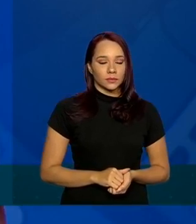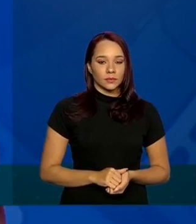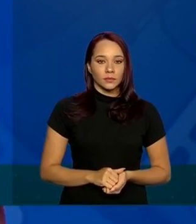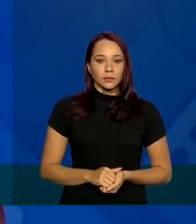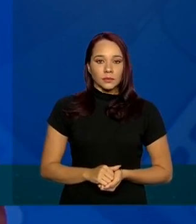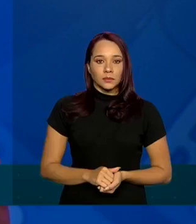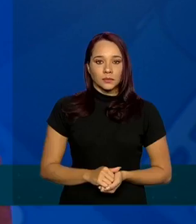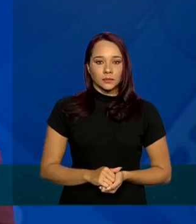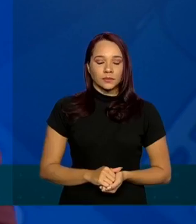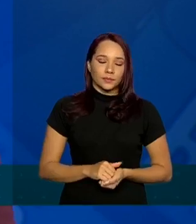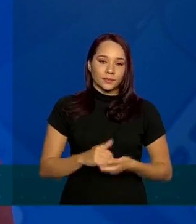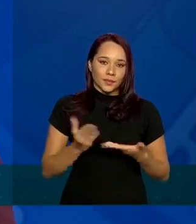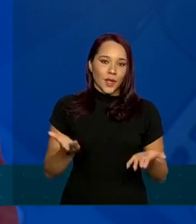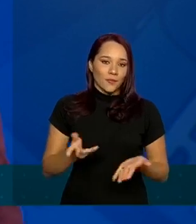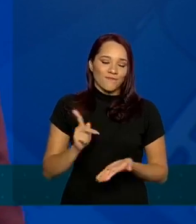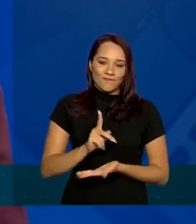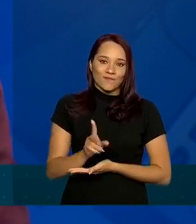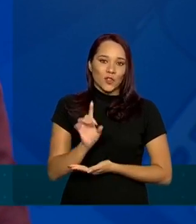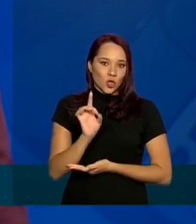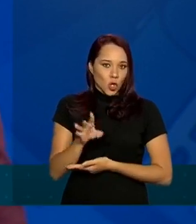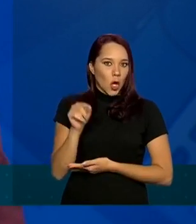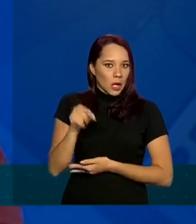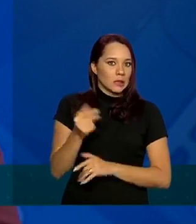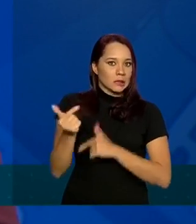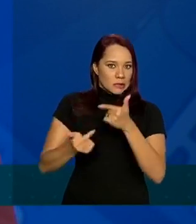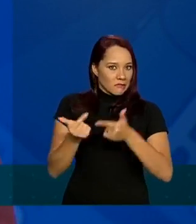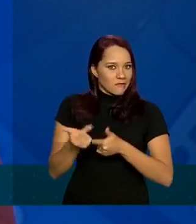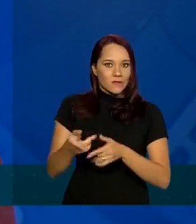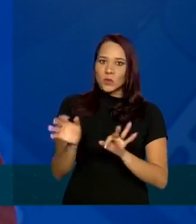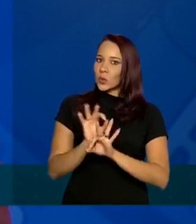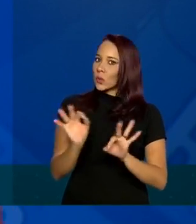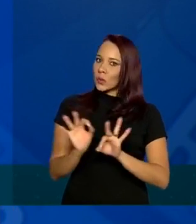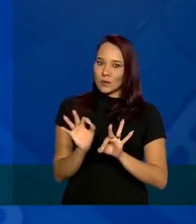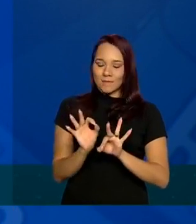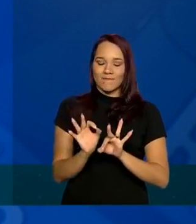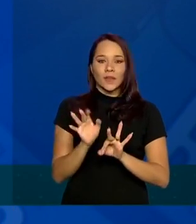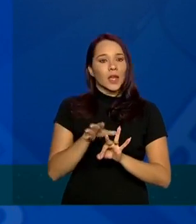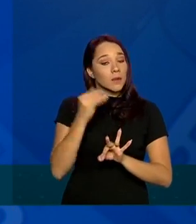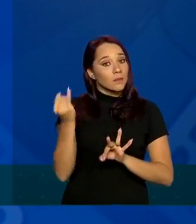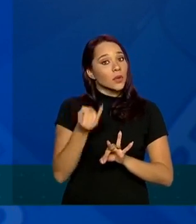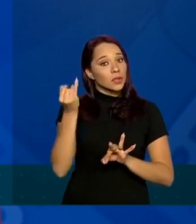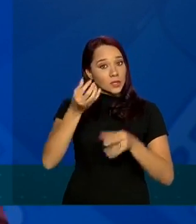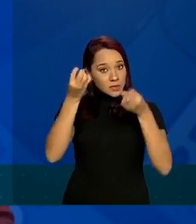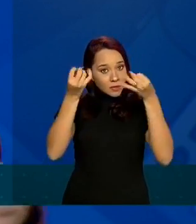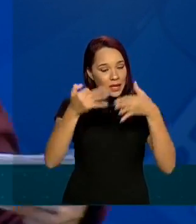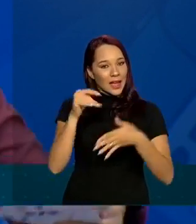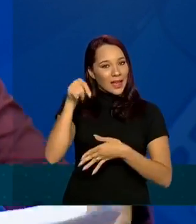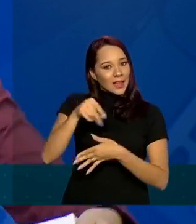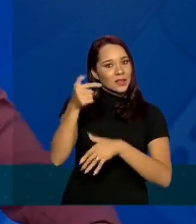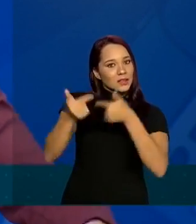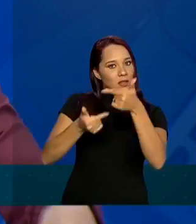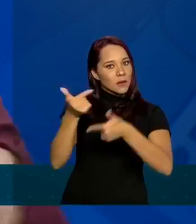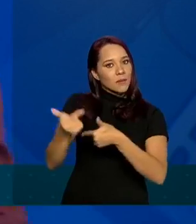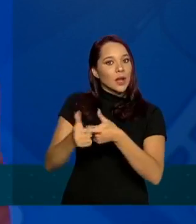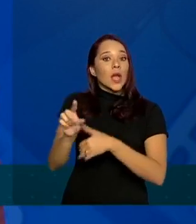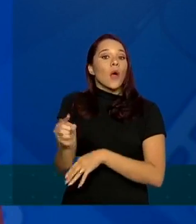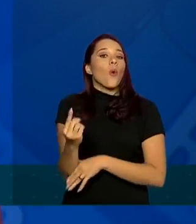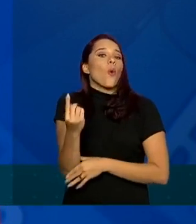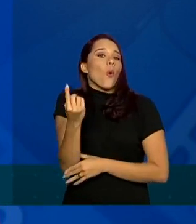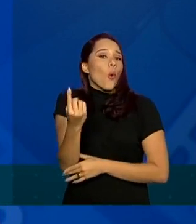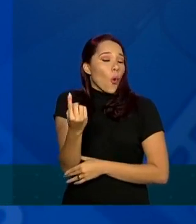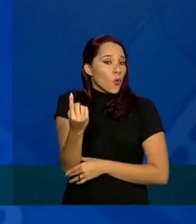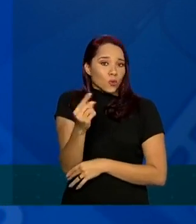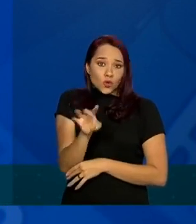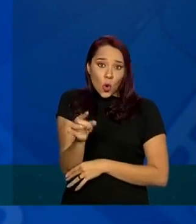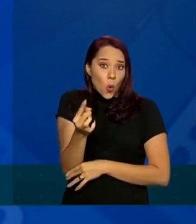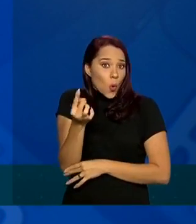na verdade não só por esses serviços é importante esclarecer que esses serviços são um dos serviços